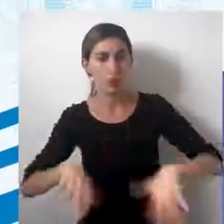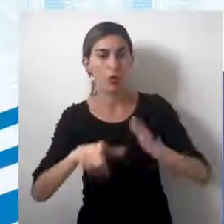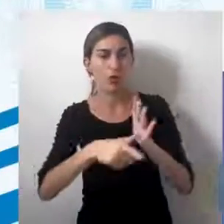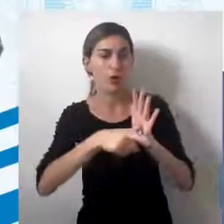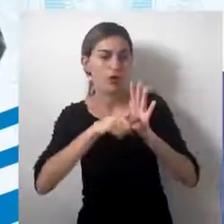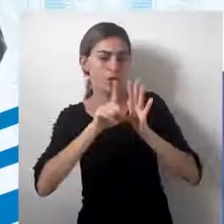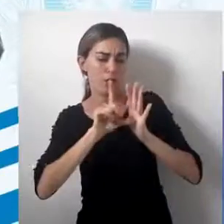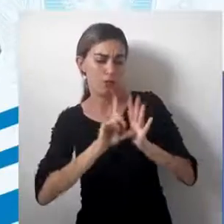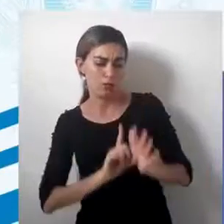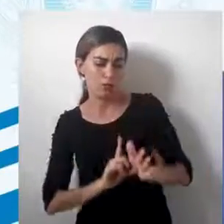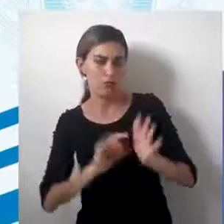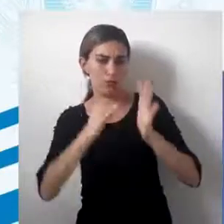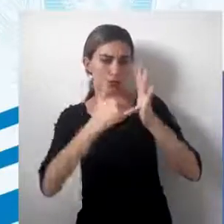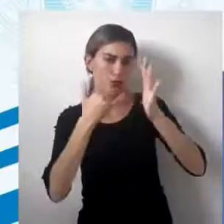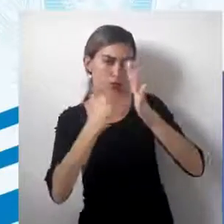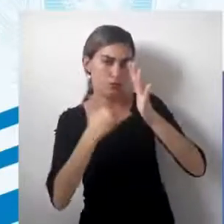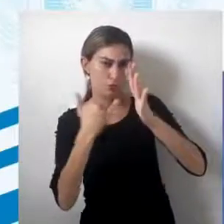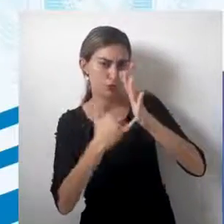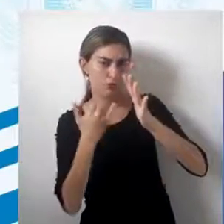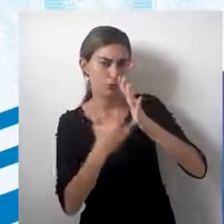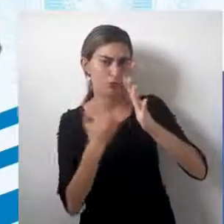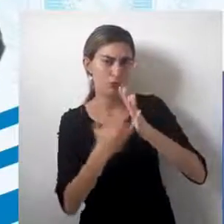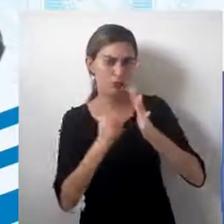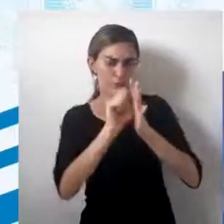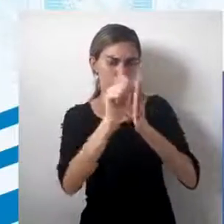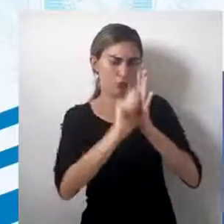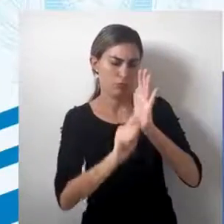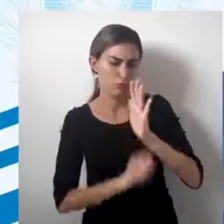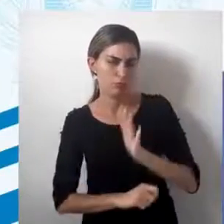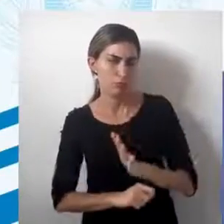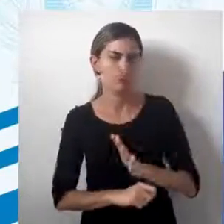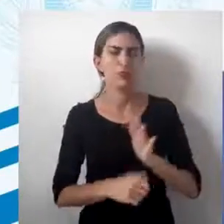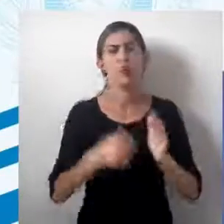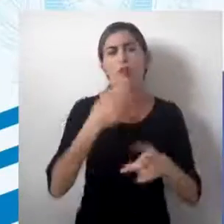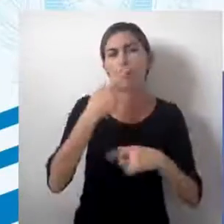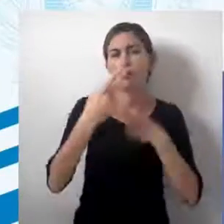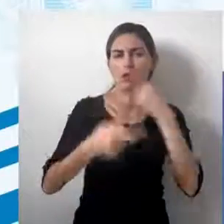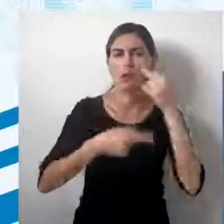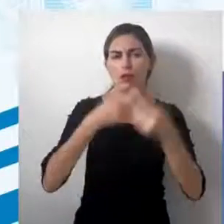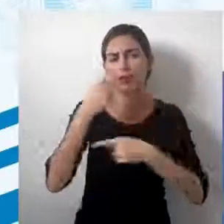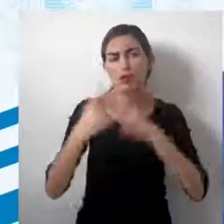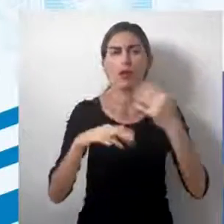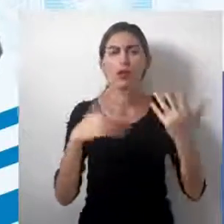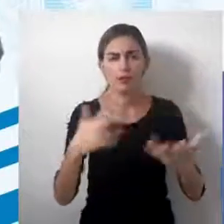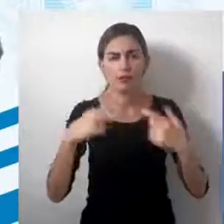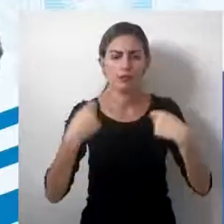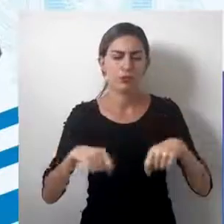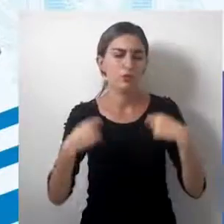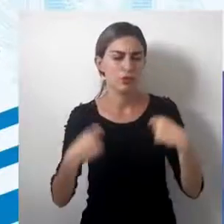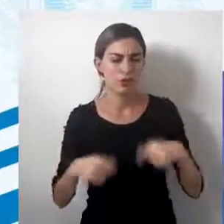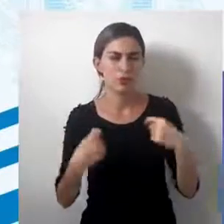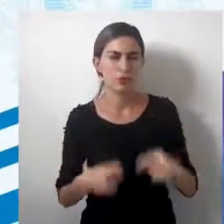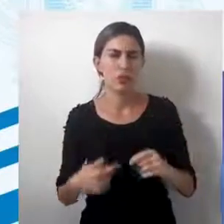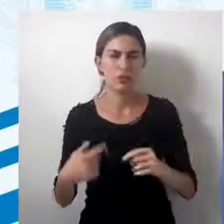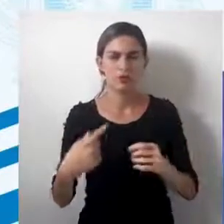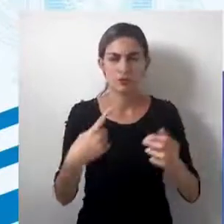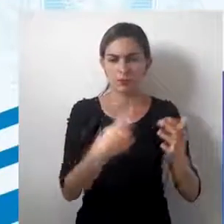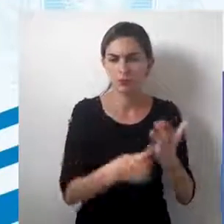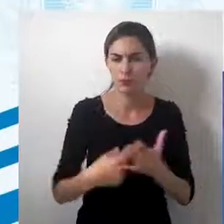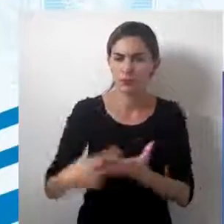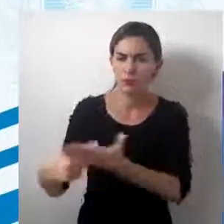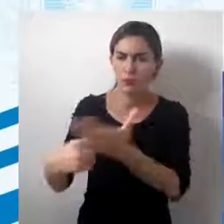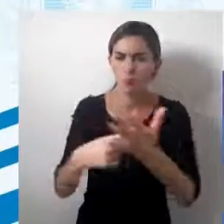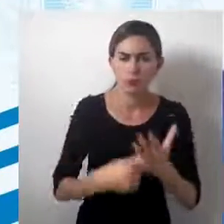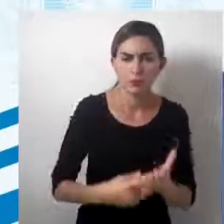mesmo de haver registros escritos e registros falados, há essa necessidade de se demarcar